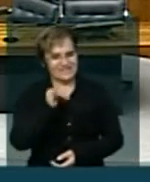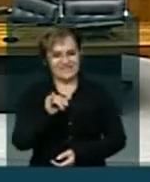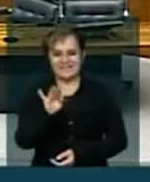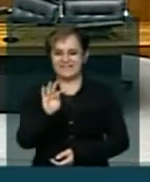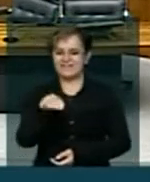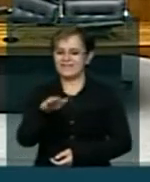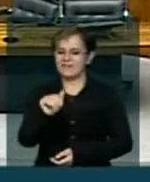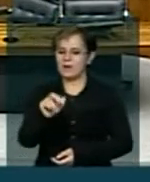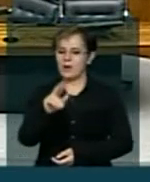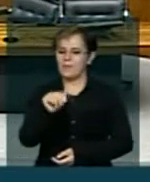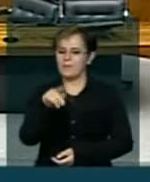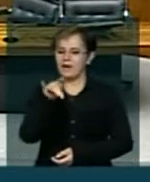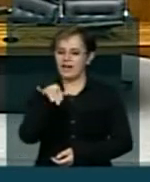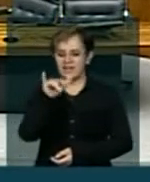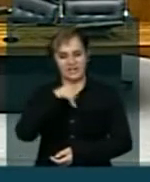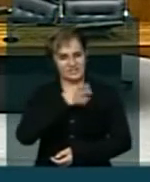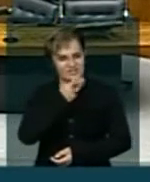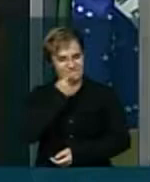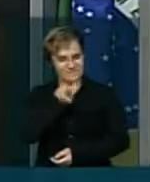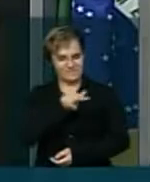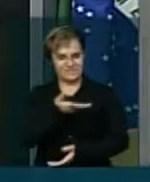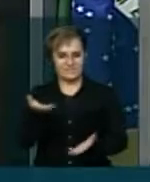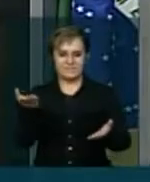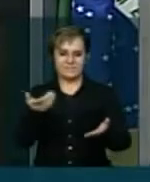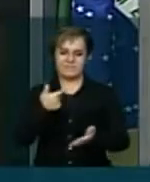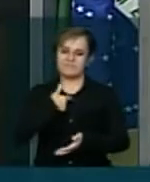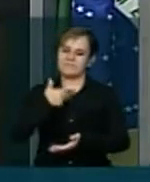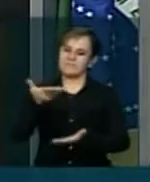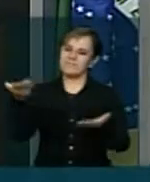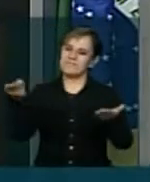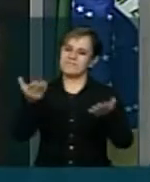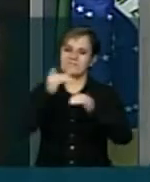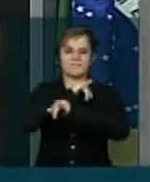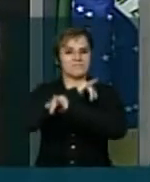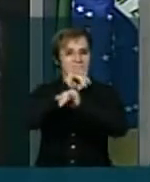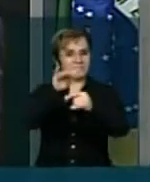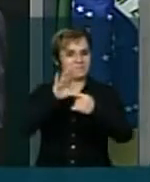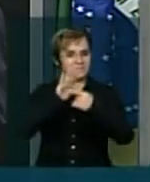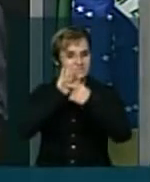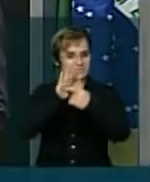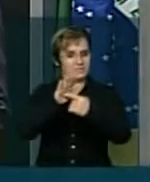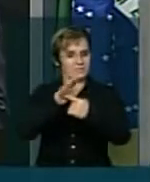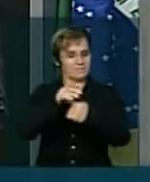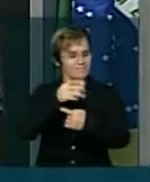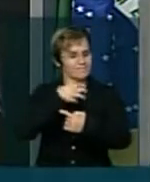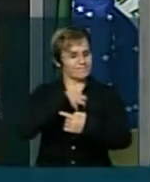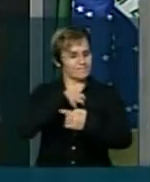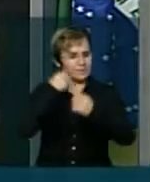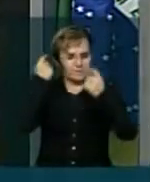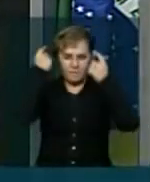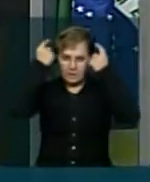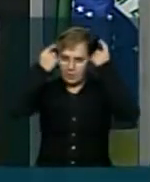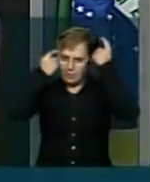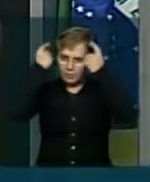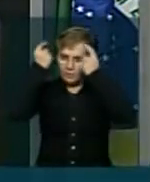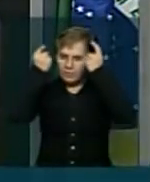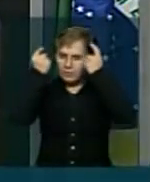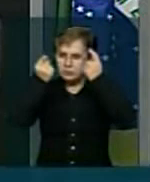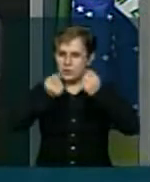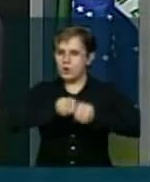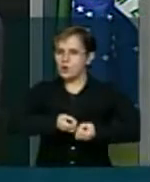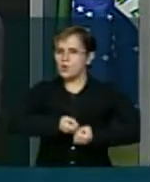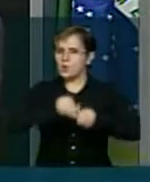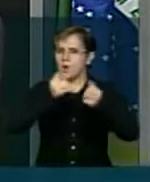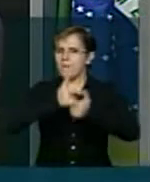Obrigado Eu quero aqui manifestar a minha preocupação com o índice da violência